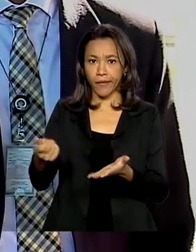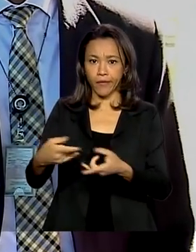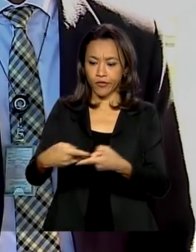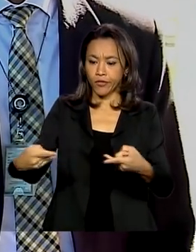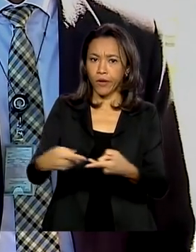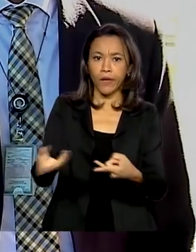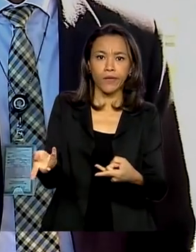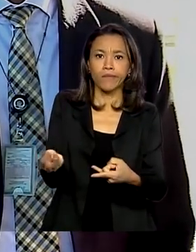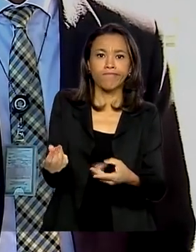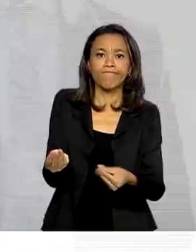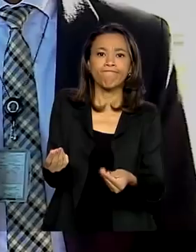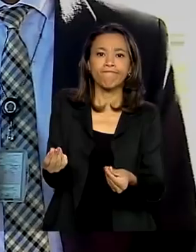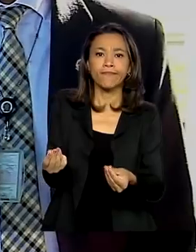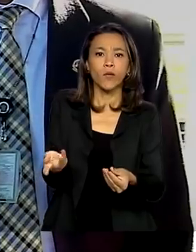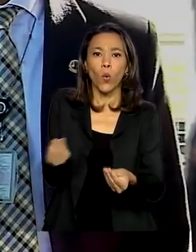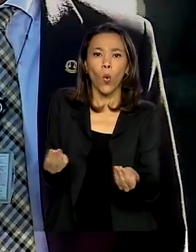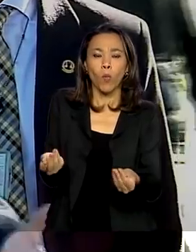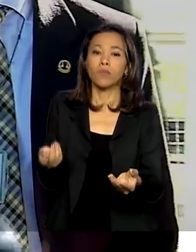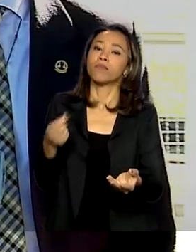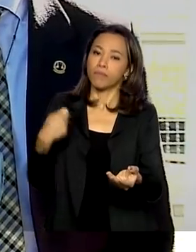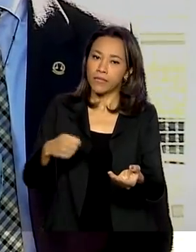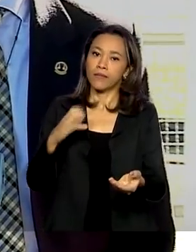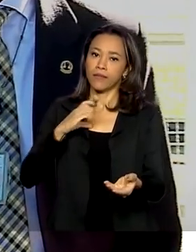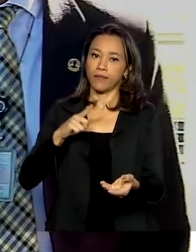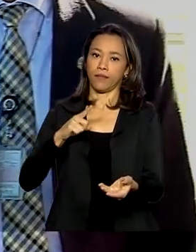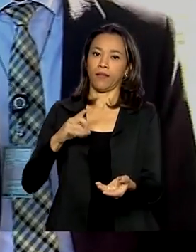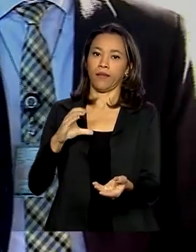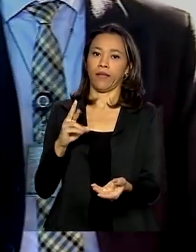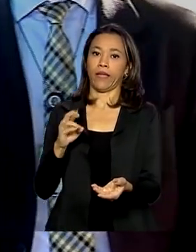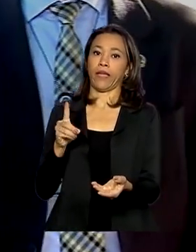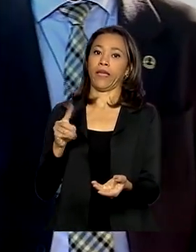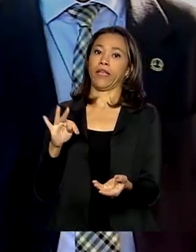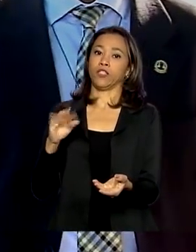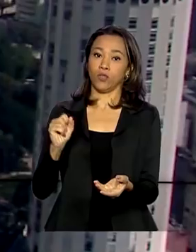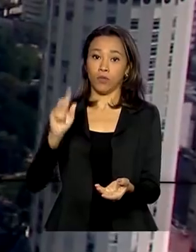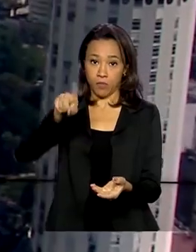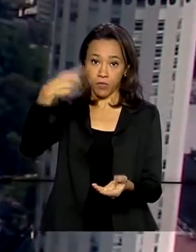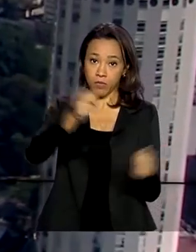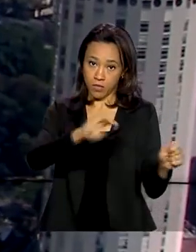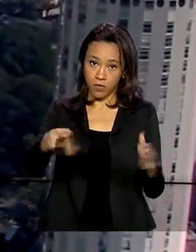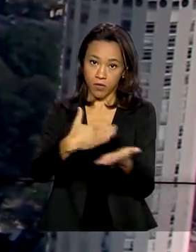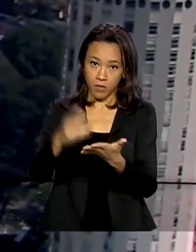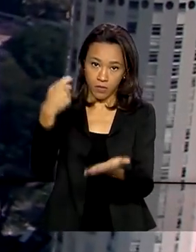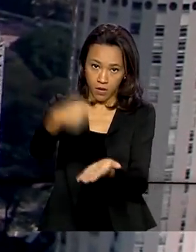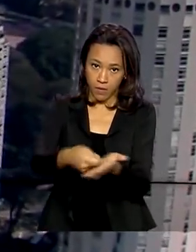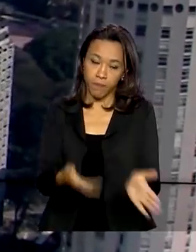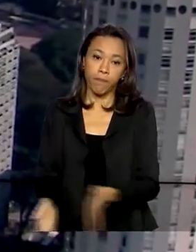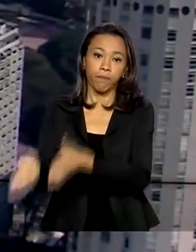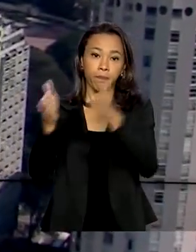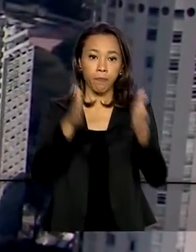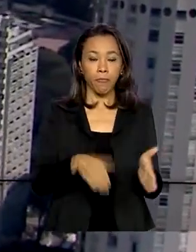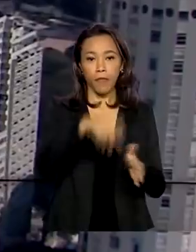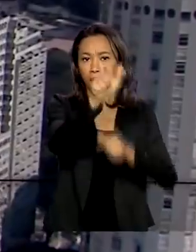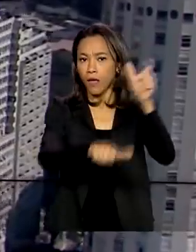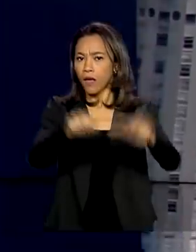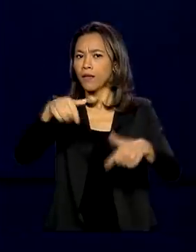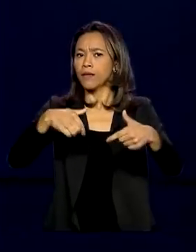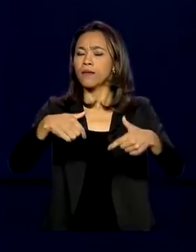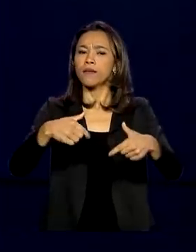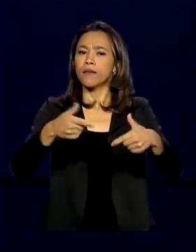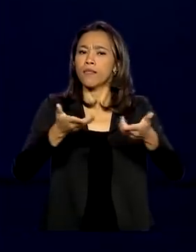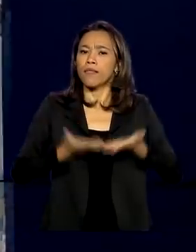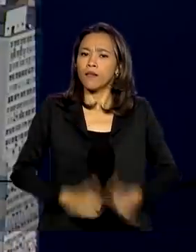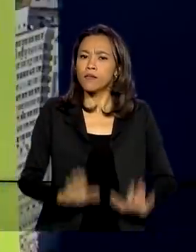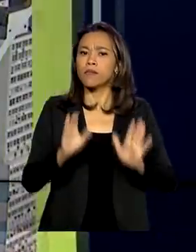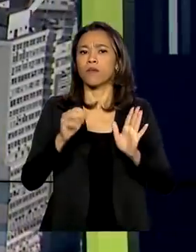que ter o crédito também. Está todo vapor. Vai, semana que vem começa a pagar. Trabalhadores nascidos nos meses de